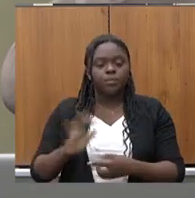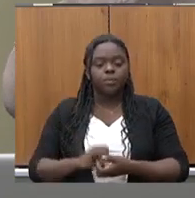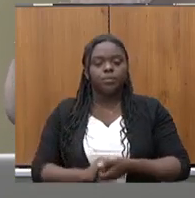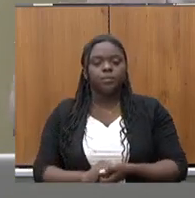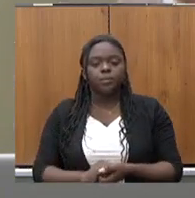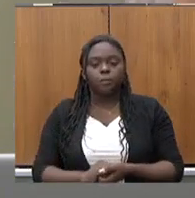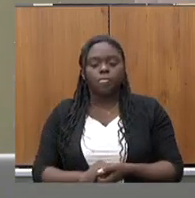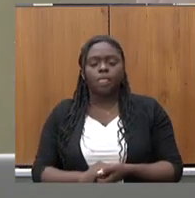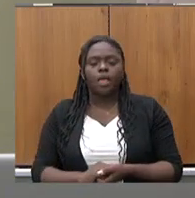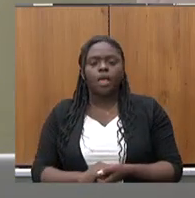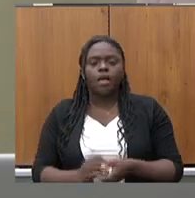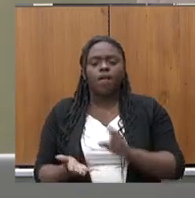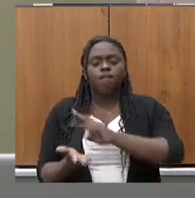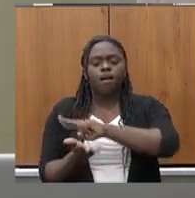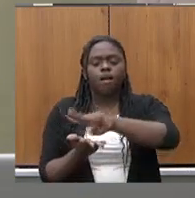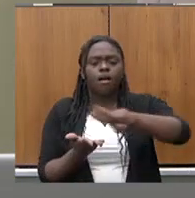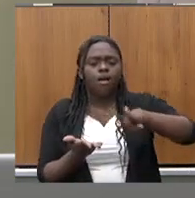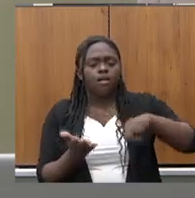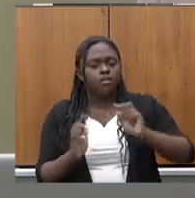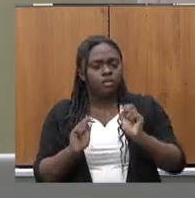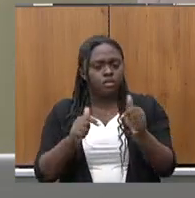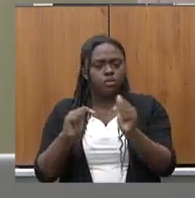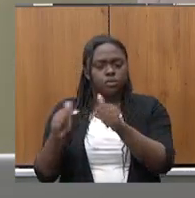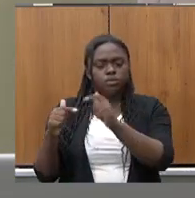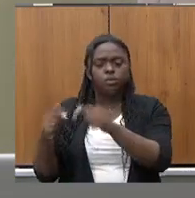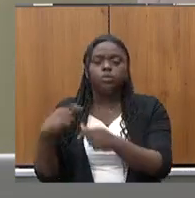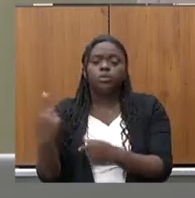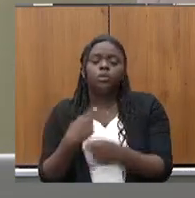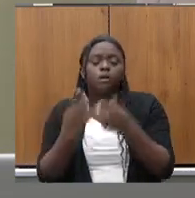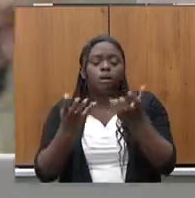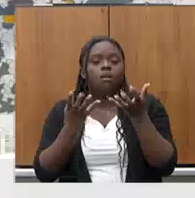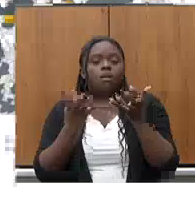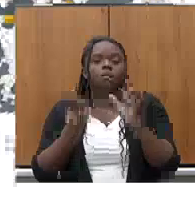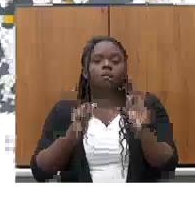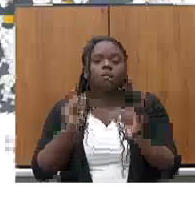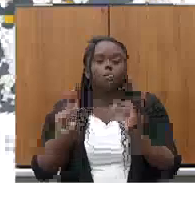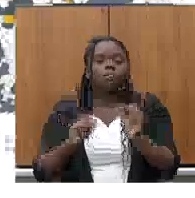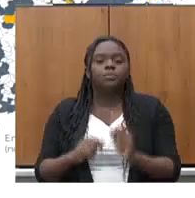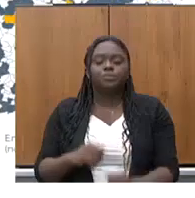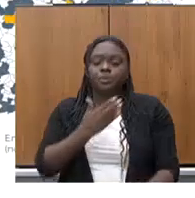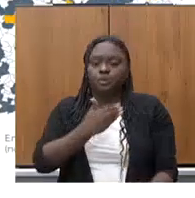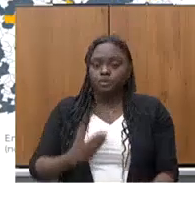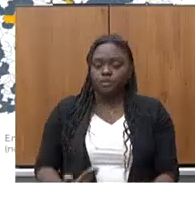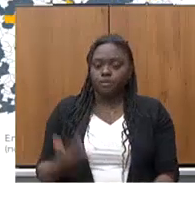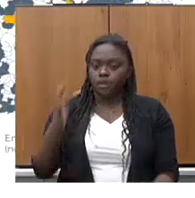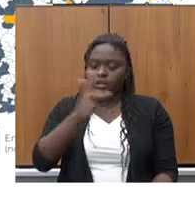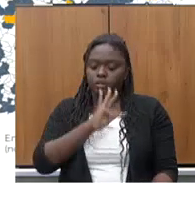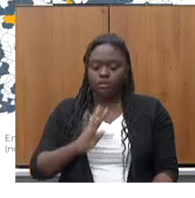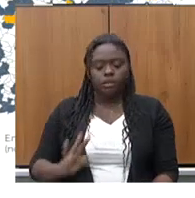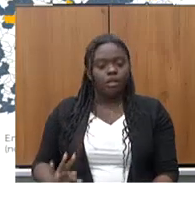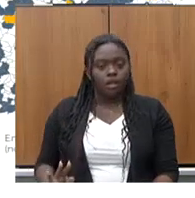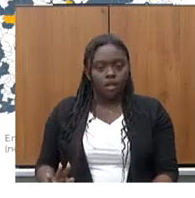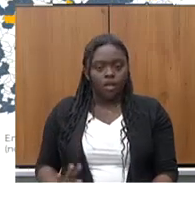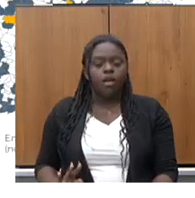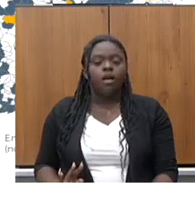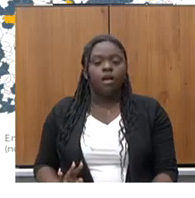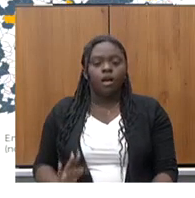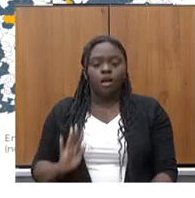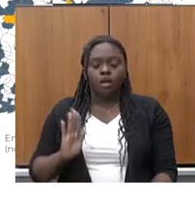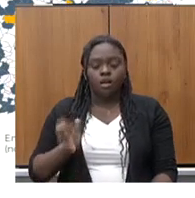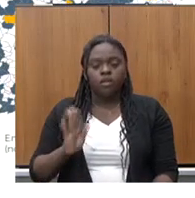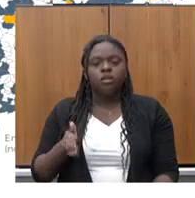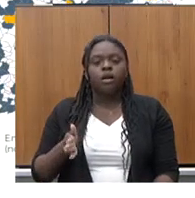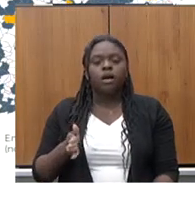e outras tantas ações. E o que nós queríamos é que, uma vez que o governo federal está desburocratizando,